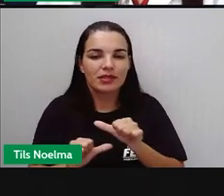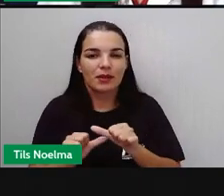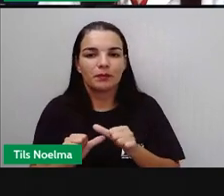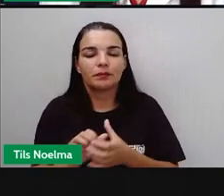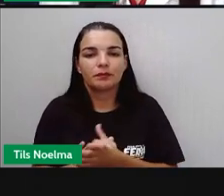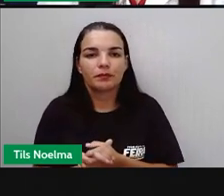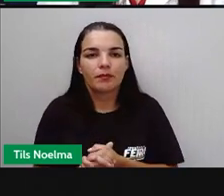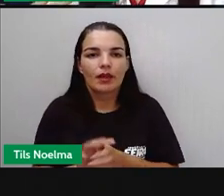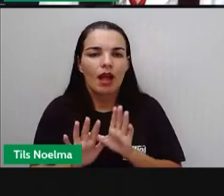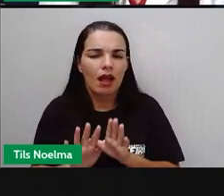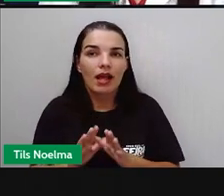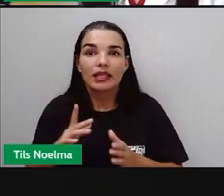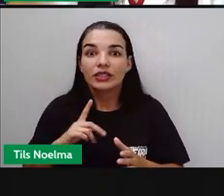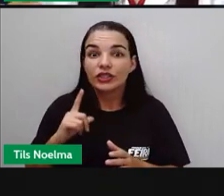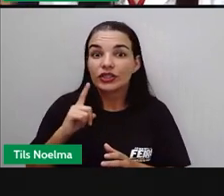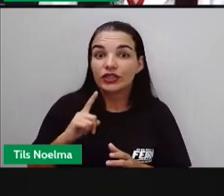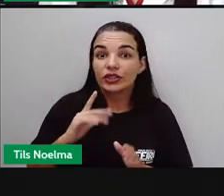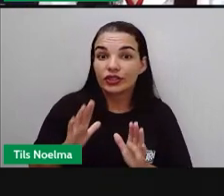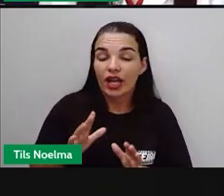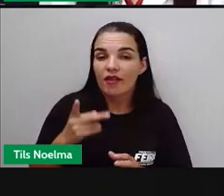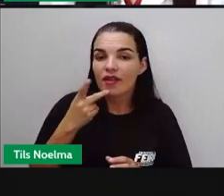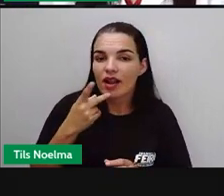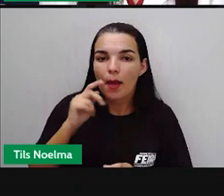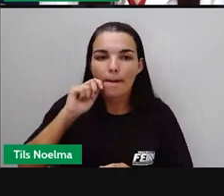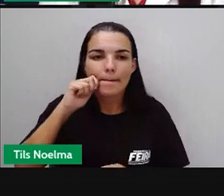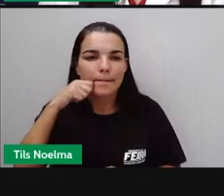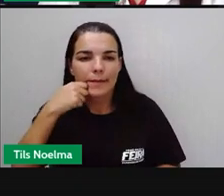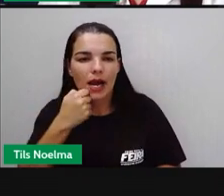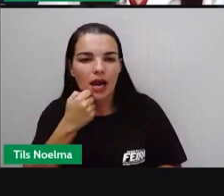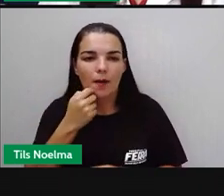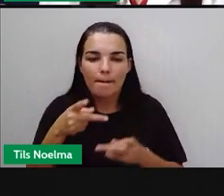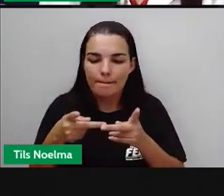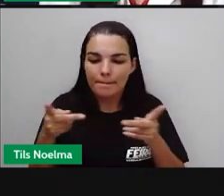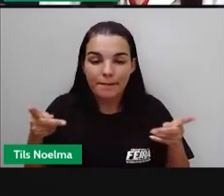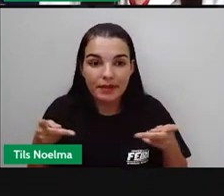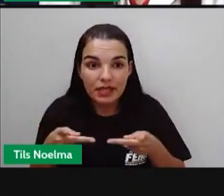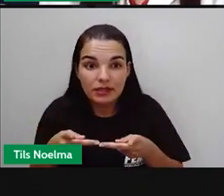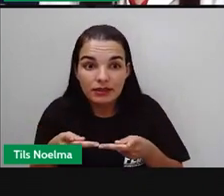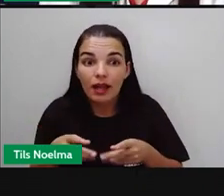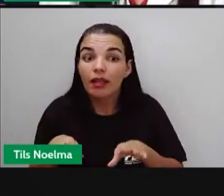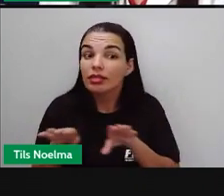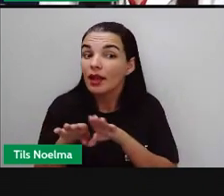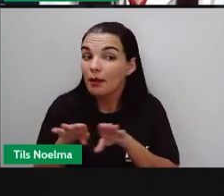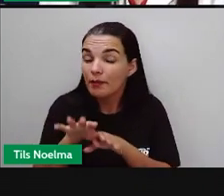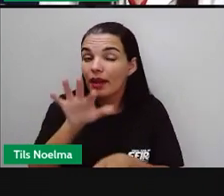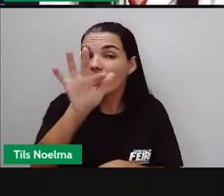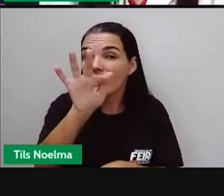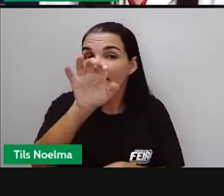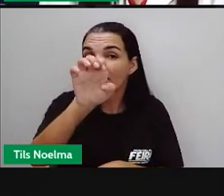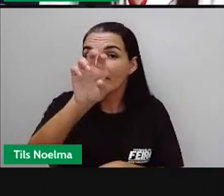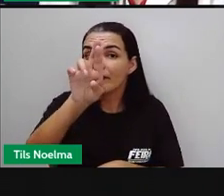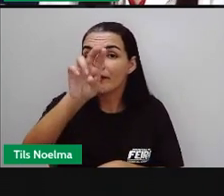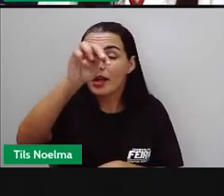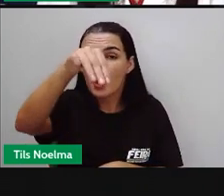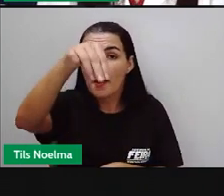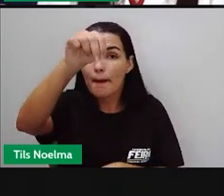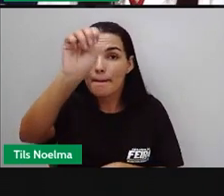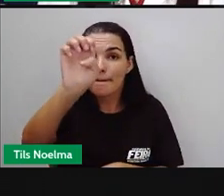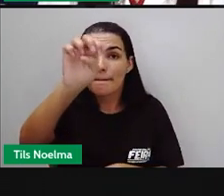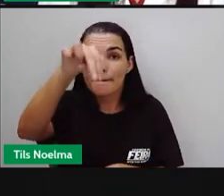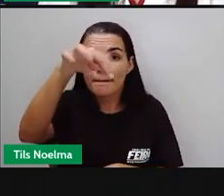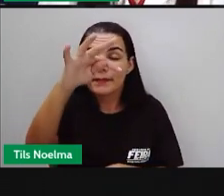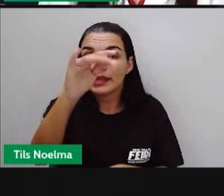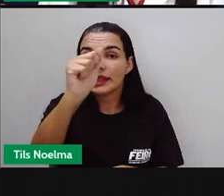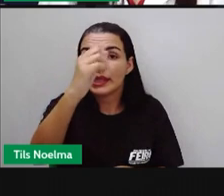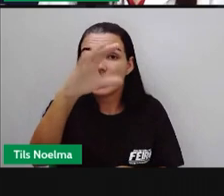Apesar de eu ter citado acima pão e pizza, a fermentação também é utilizada aí na produção de bebidas e